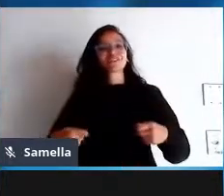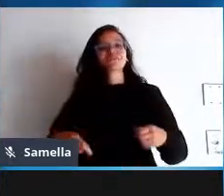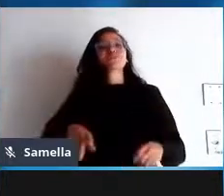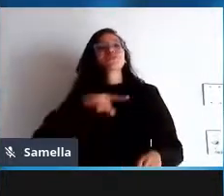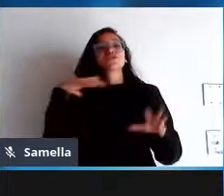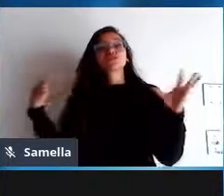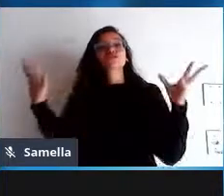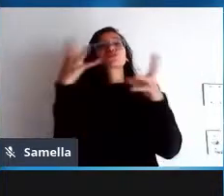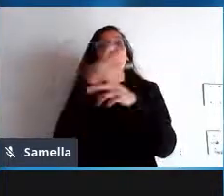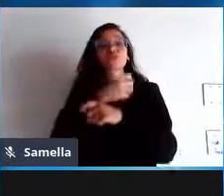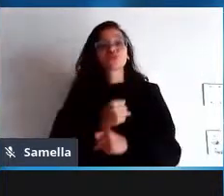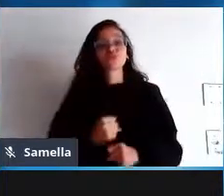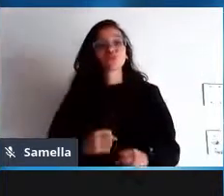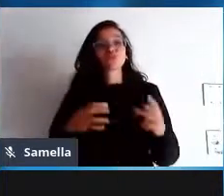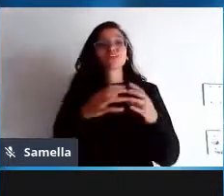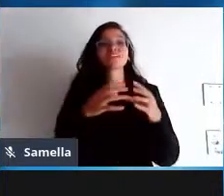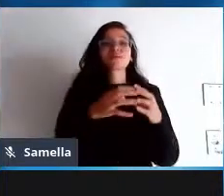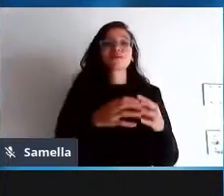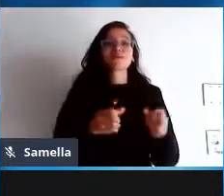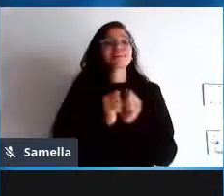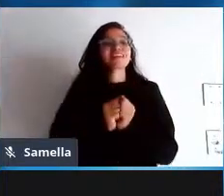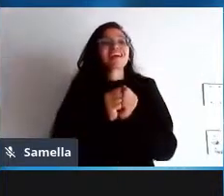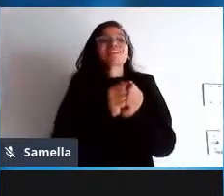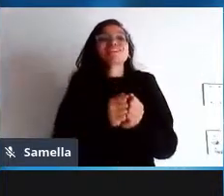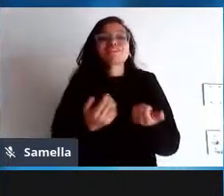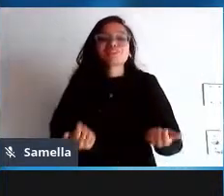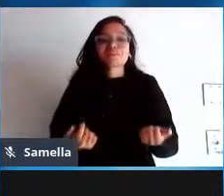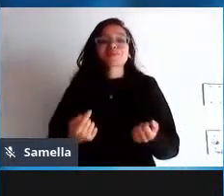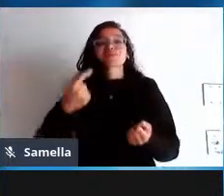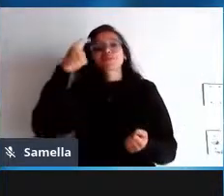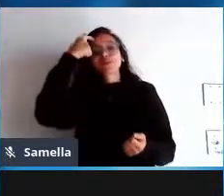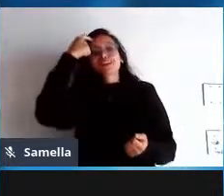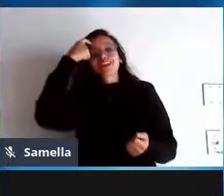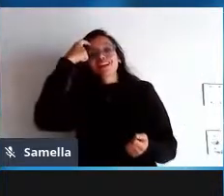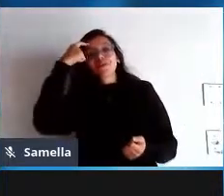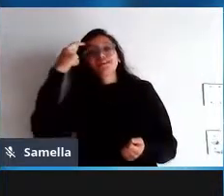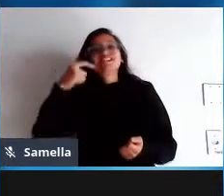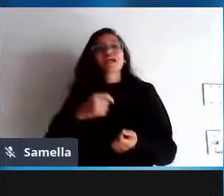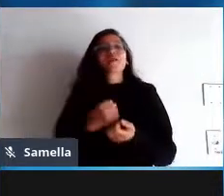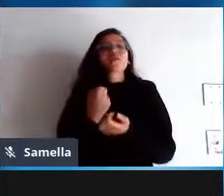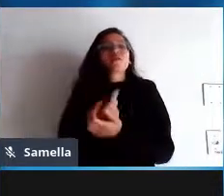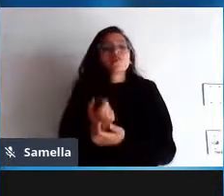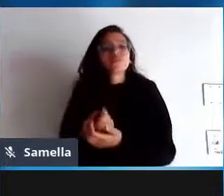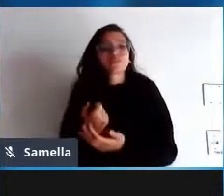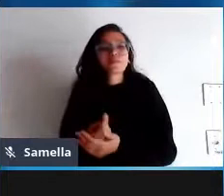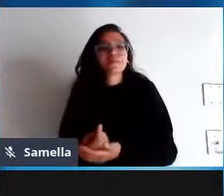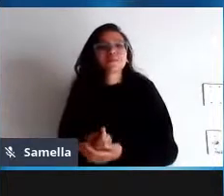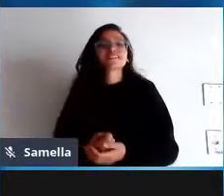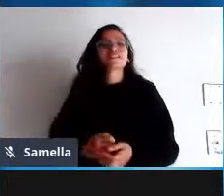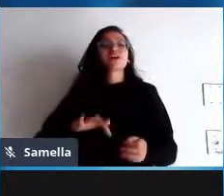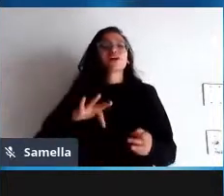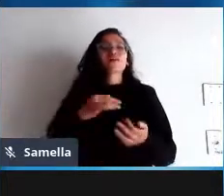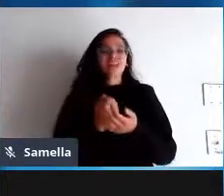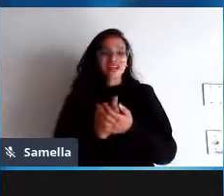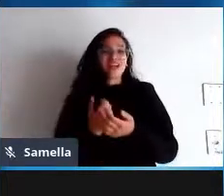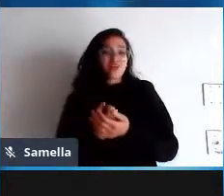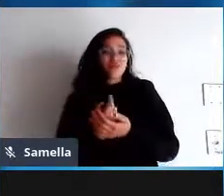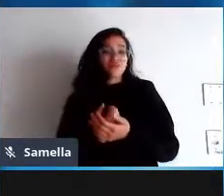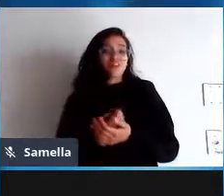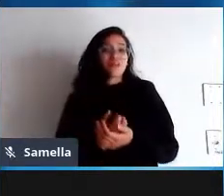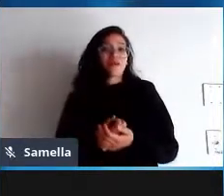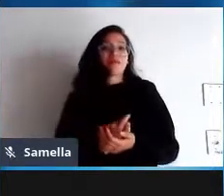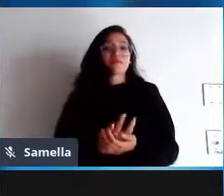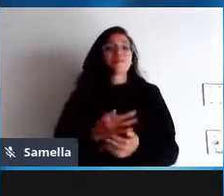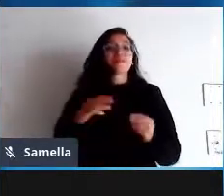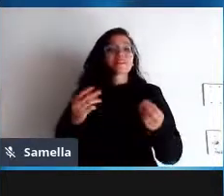do aspecto intercâmbio justo doações e contribuições financeiras então nem se fala se